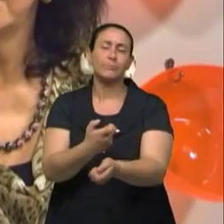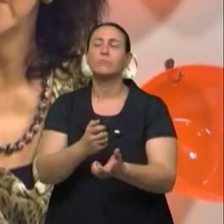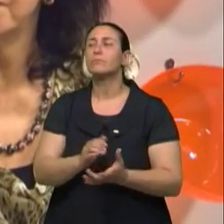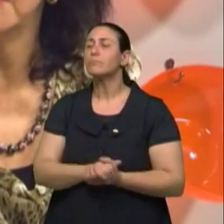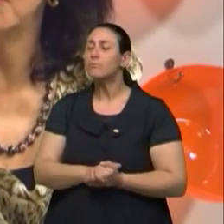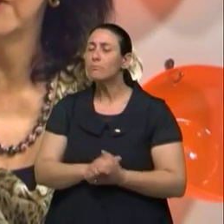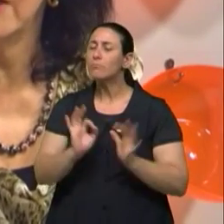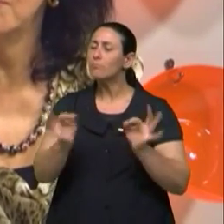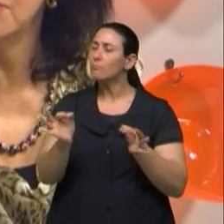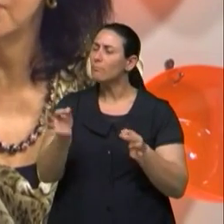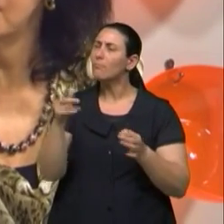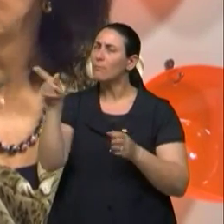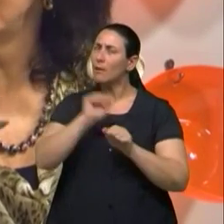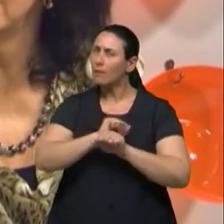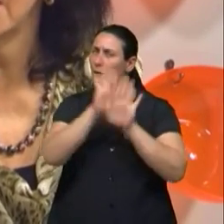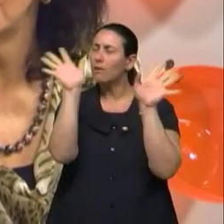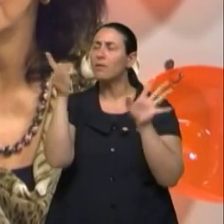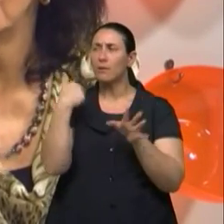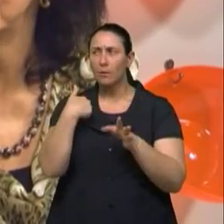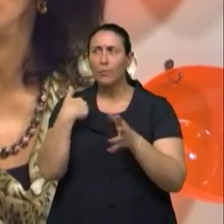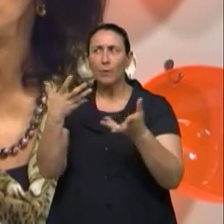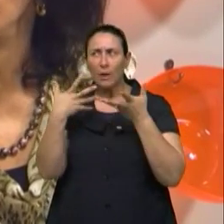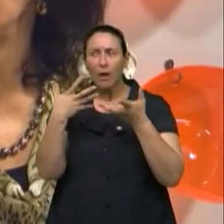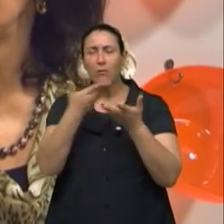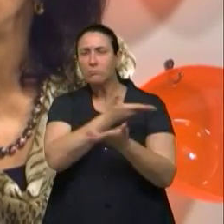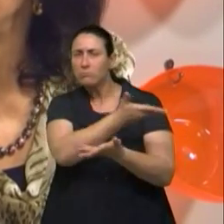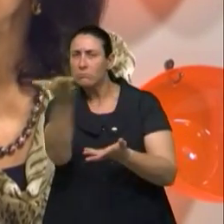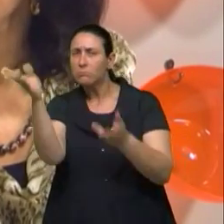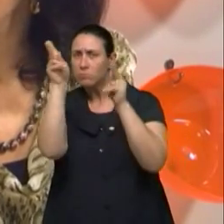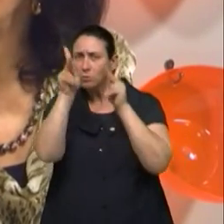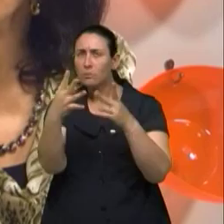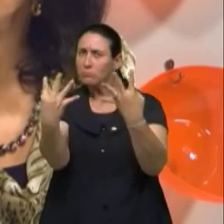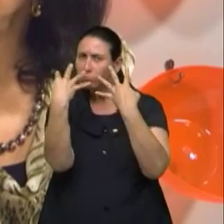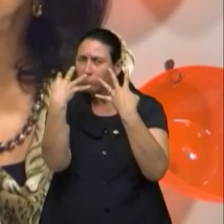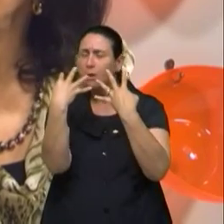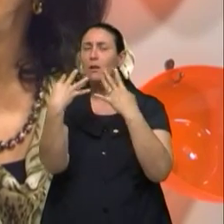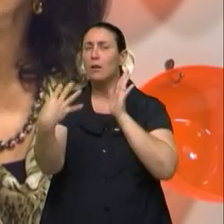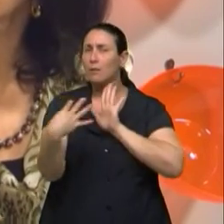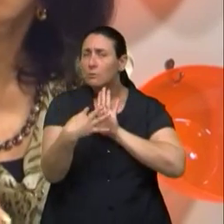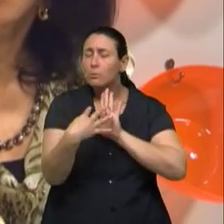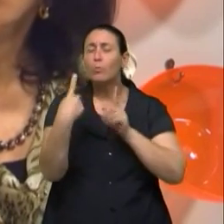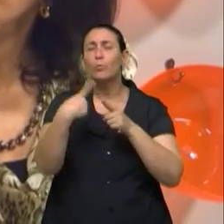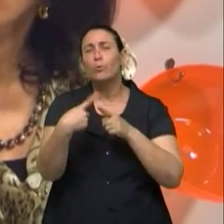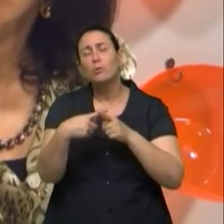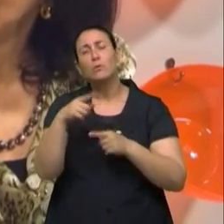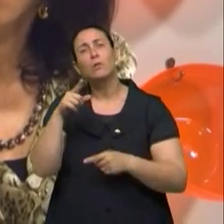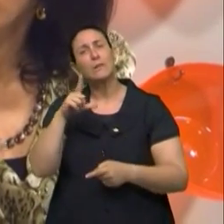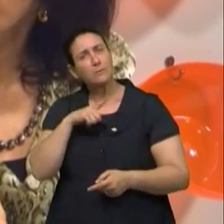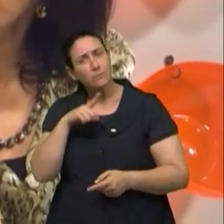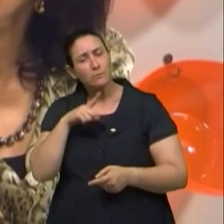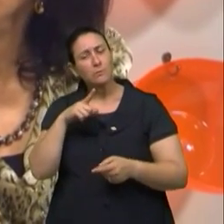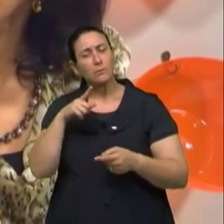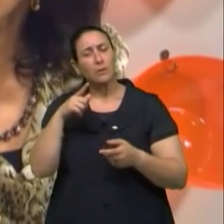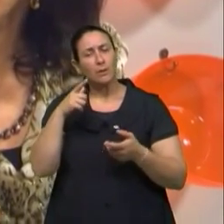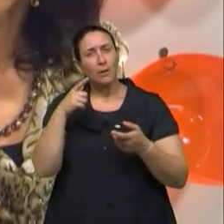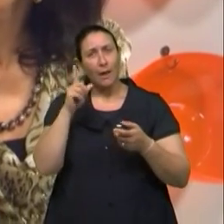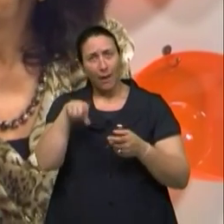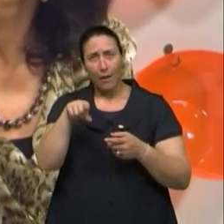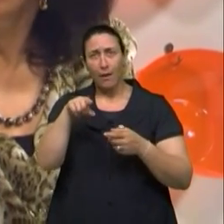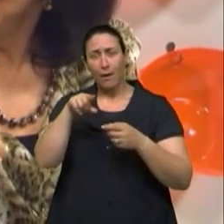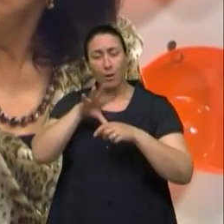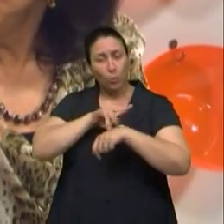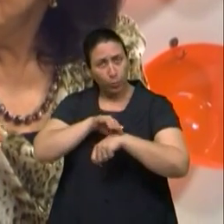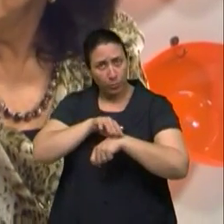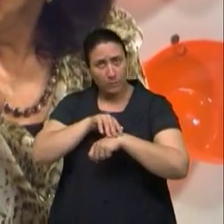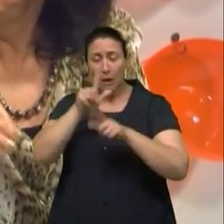parece que na sua fala tá ficando claro, mas eu quero deixar mais claro ainda pro nosso telespectador, a questão de que a via de entrada desta doença,